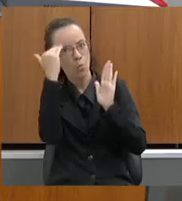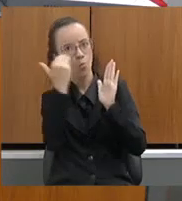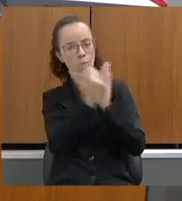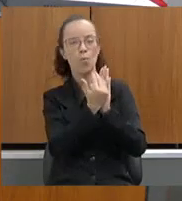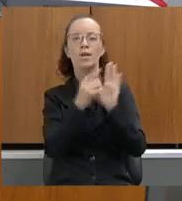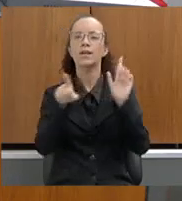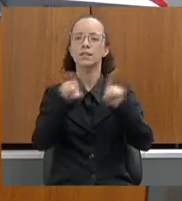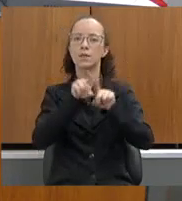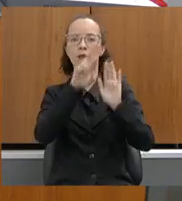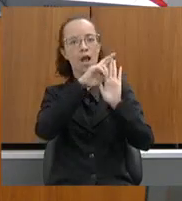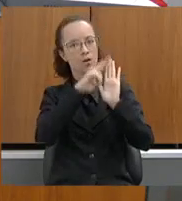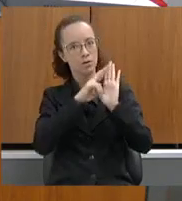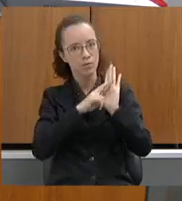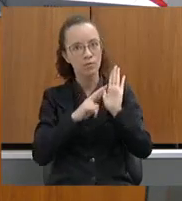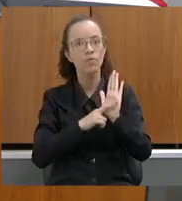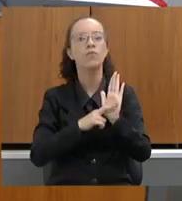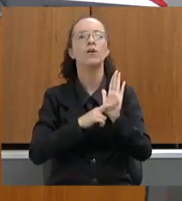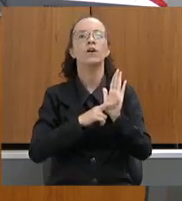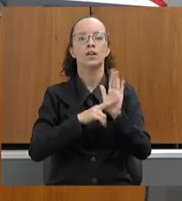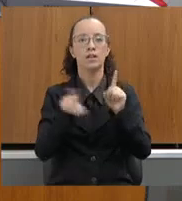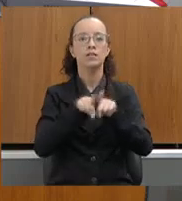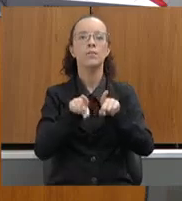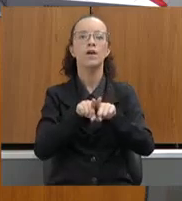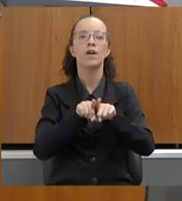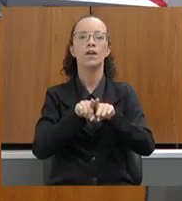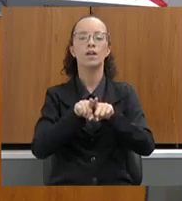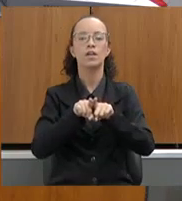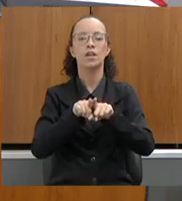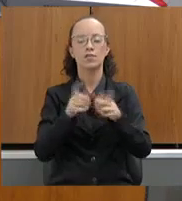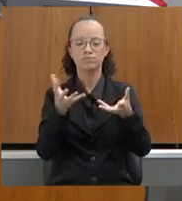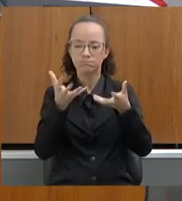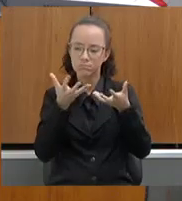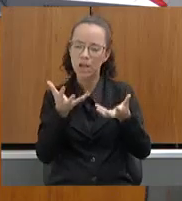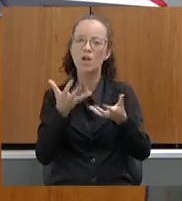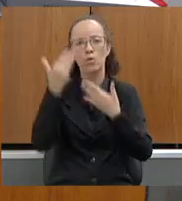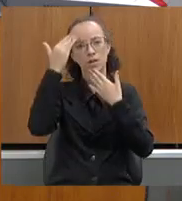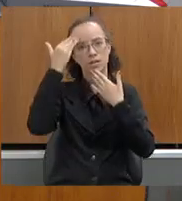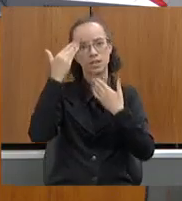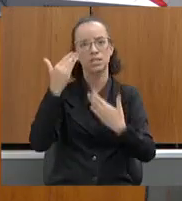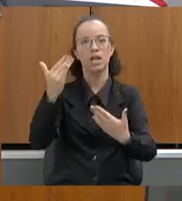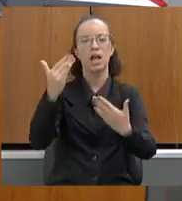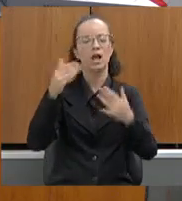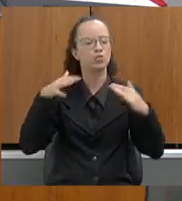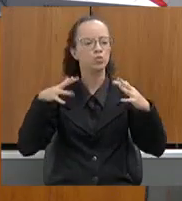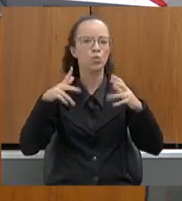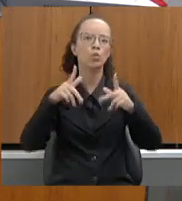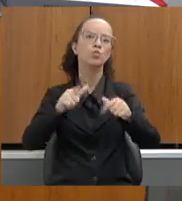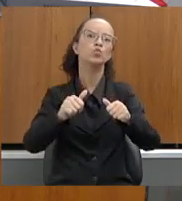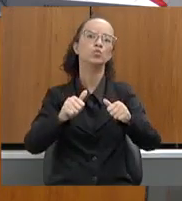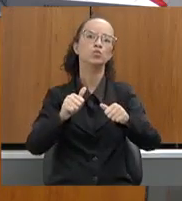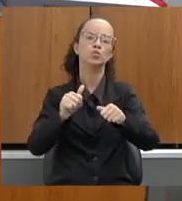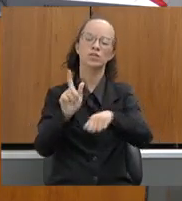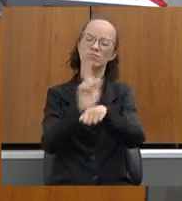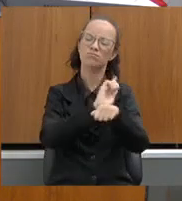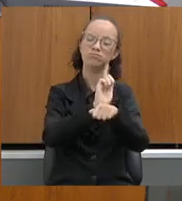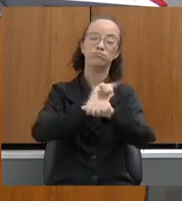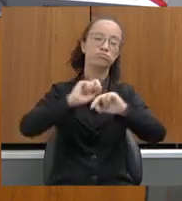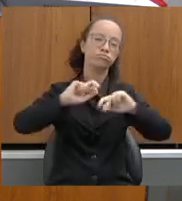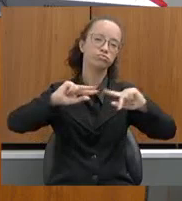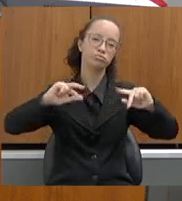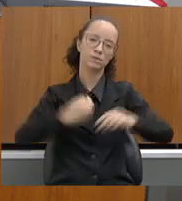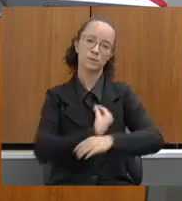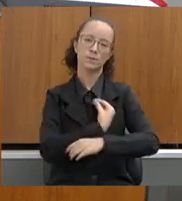regularidade e também estender esse agradecimento a todos os gestores que estão aqui